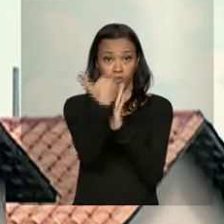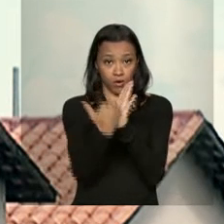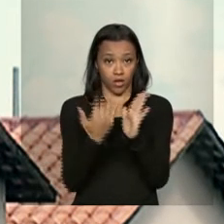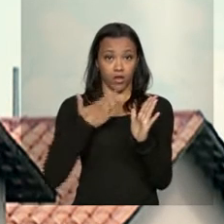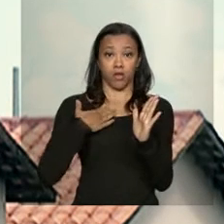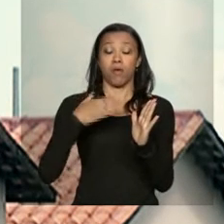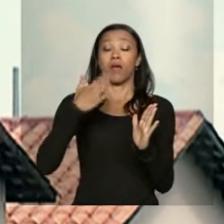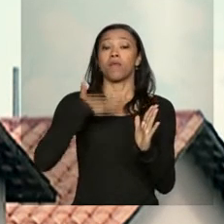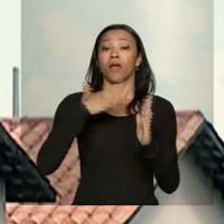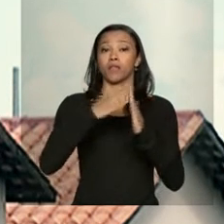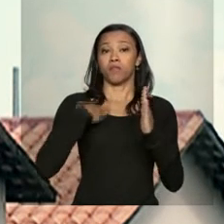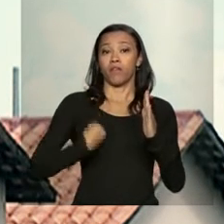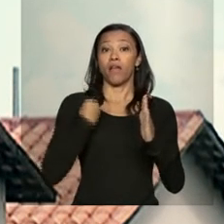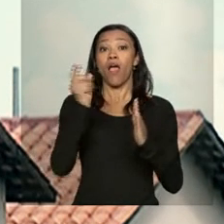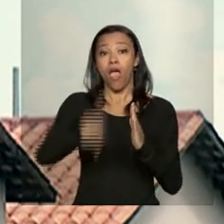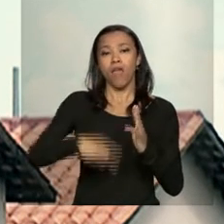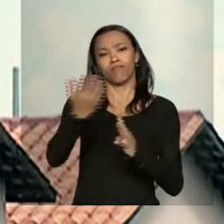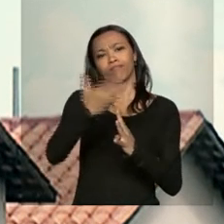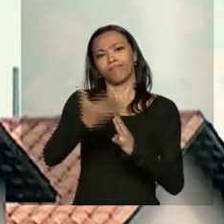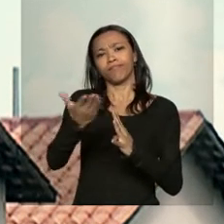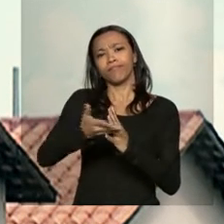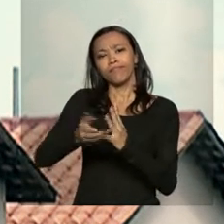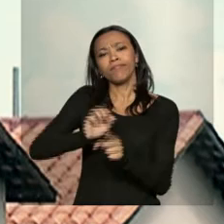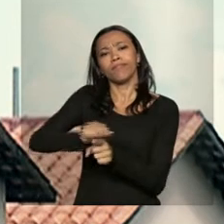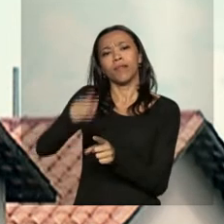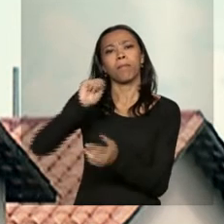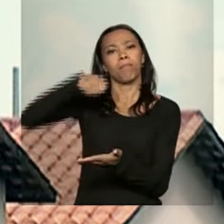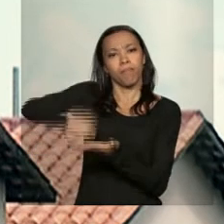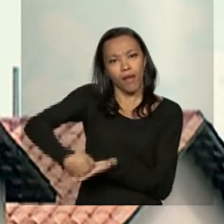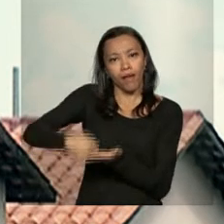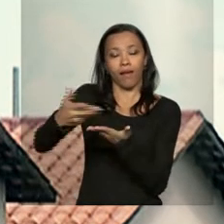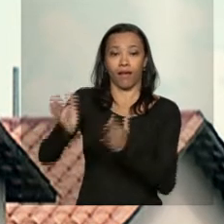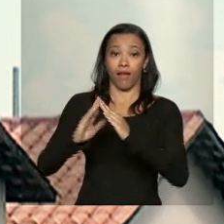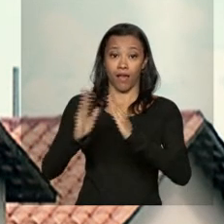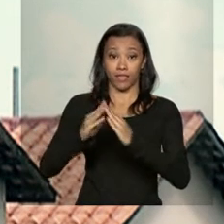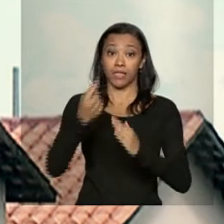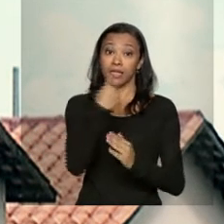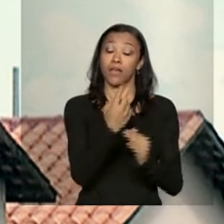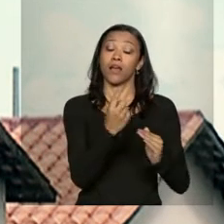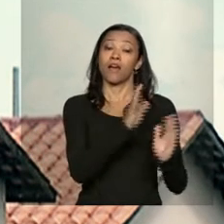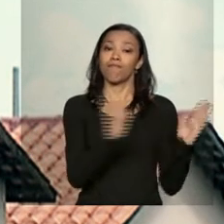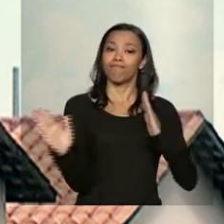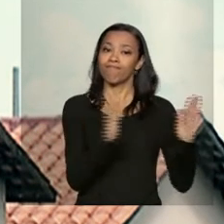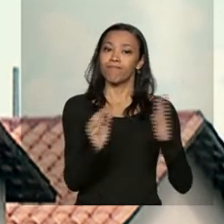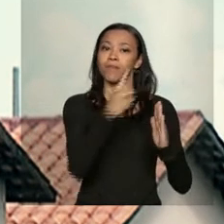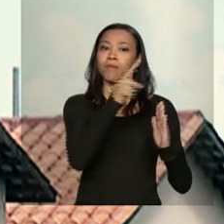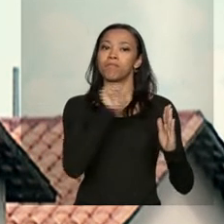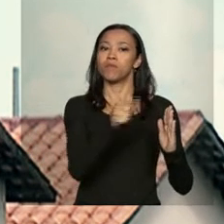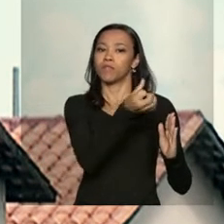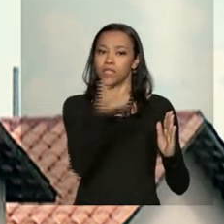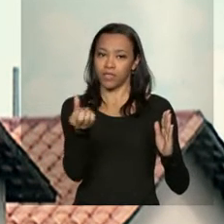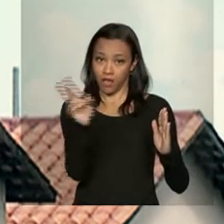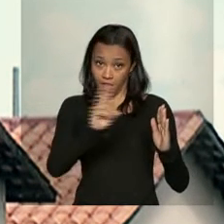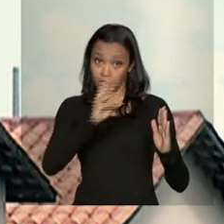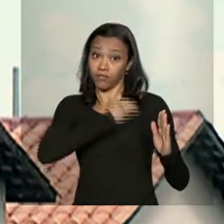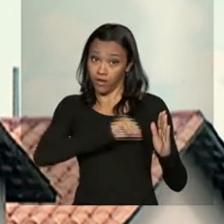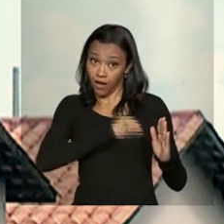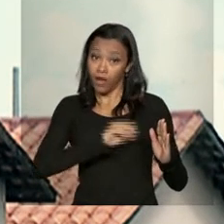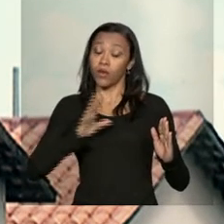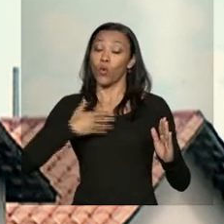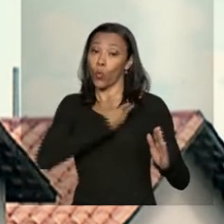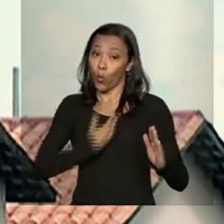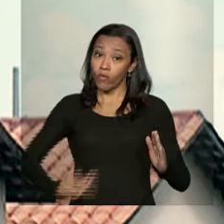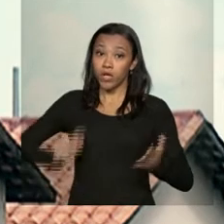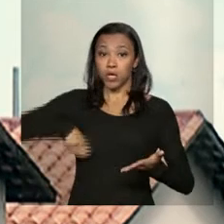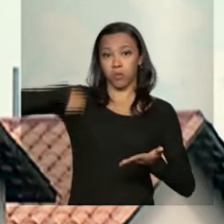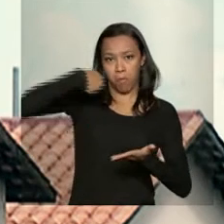Vida é financiar a compra da casa própria para famílias de baixa renda. Na faixa de R$.600 por mês, o governo paga a maior